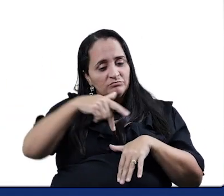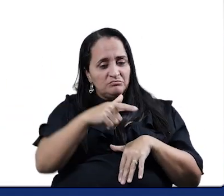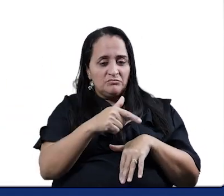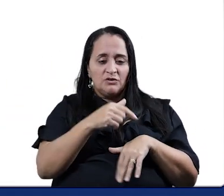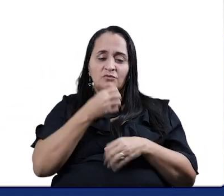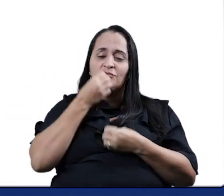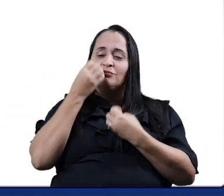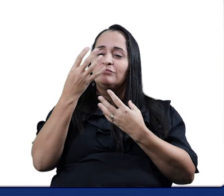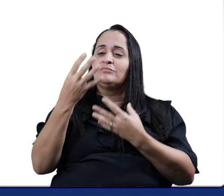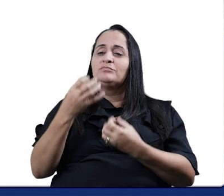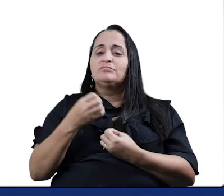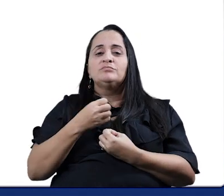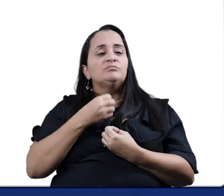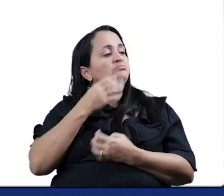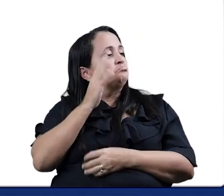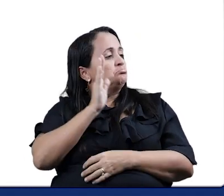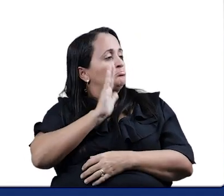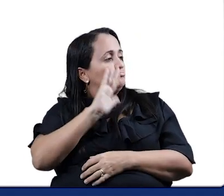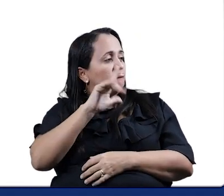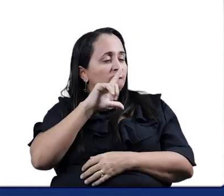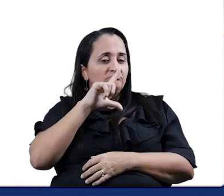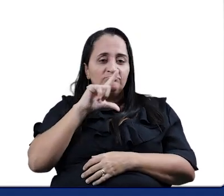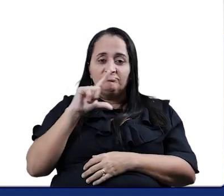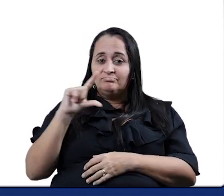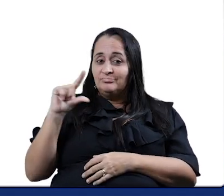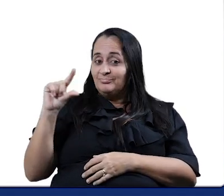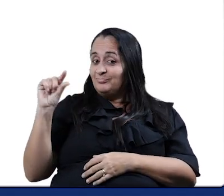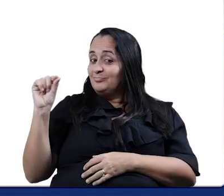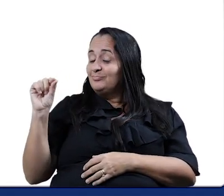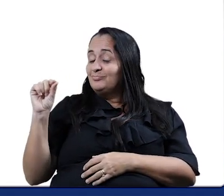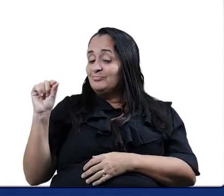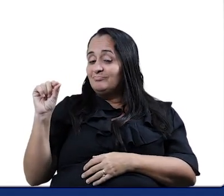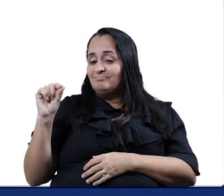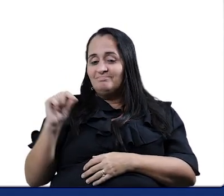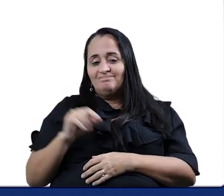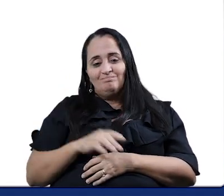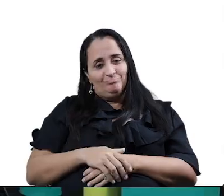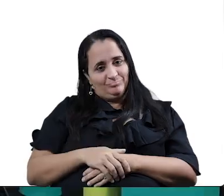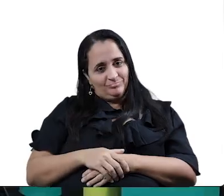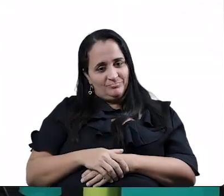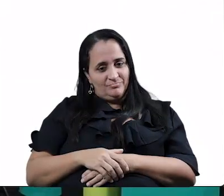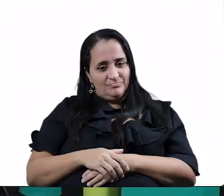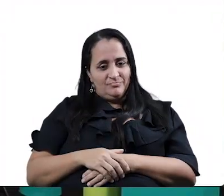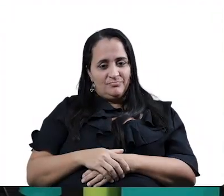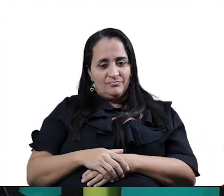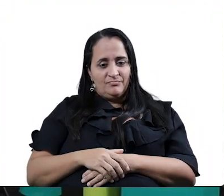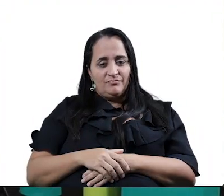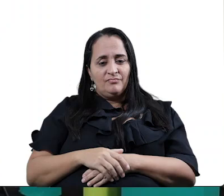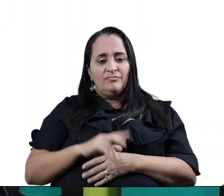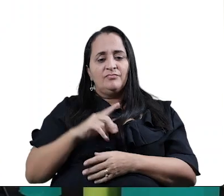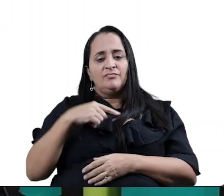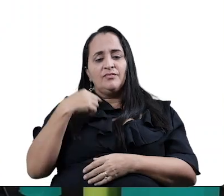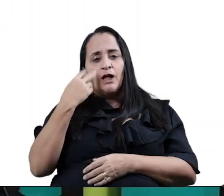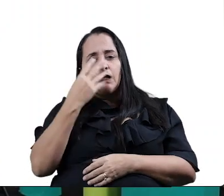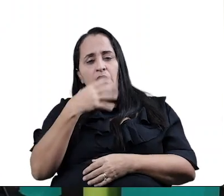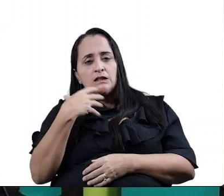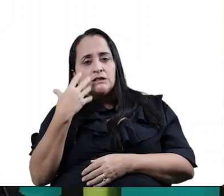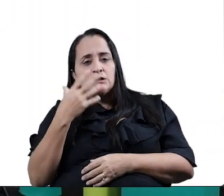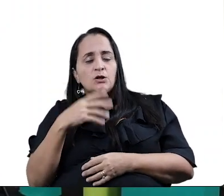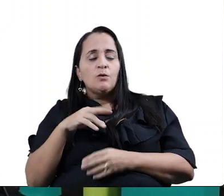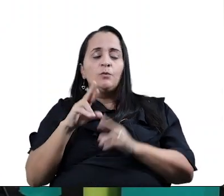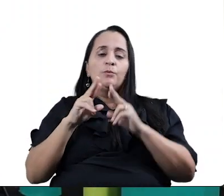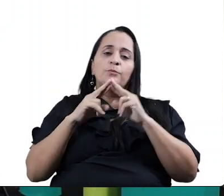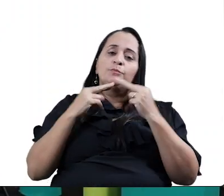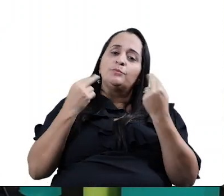verso bem bonito, diga adeus e vá-se embora. Então, nessas canções